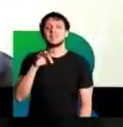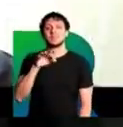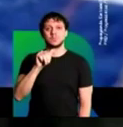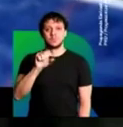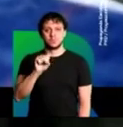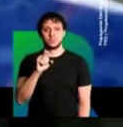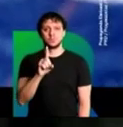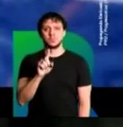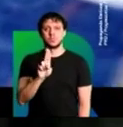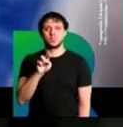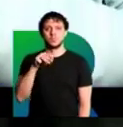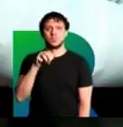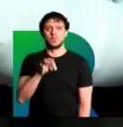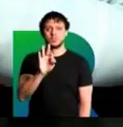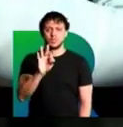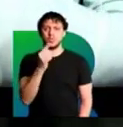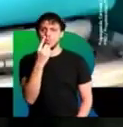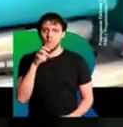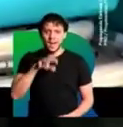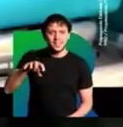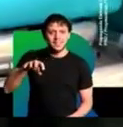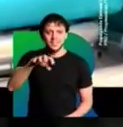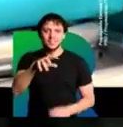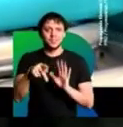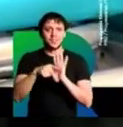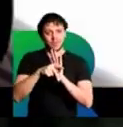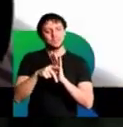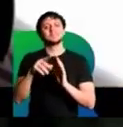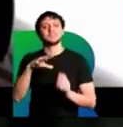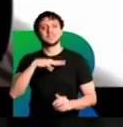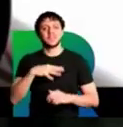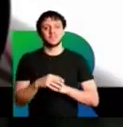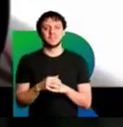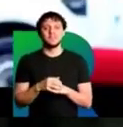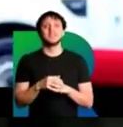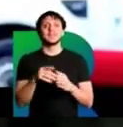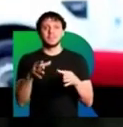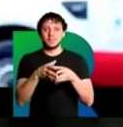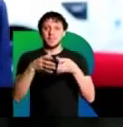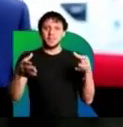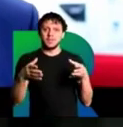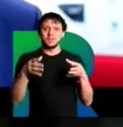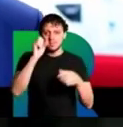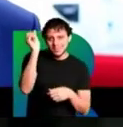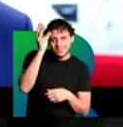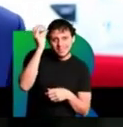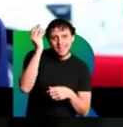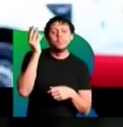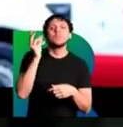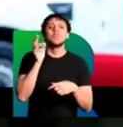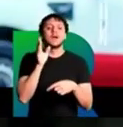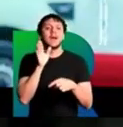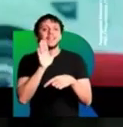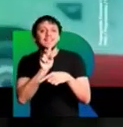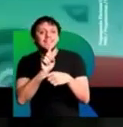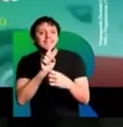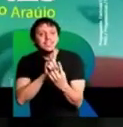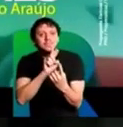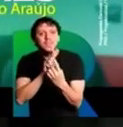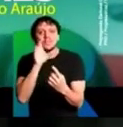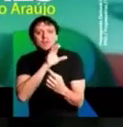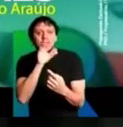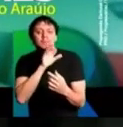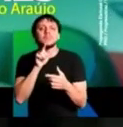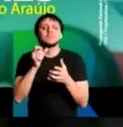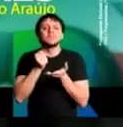Ricardo também ampliou o SAMU. O Serviço de Atendimento Móvel de Urgência. Nós avançamos bastante com o atendimento do